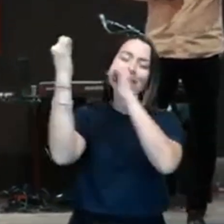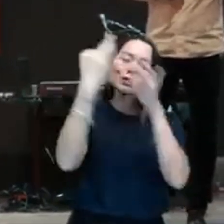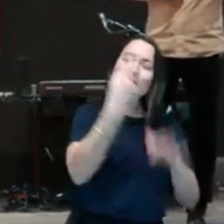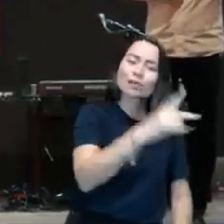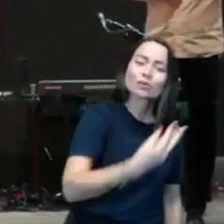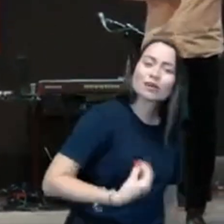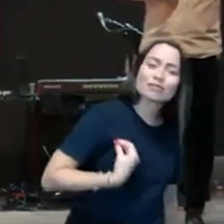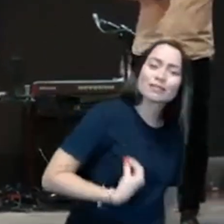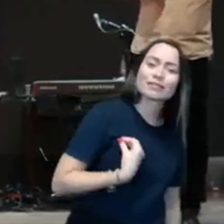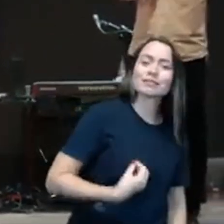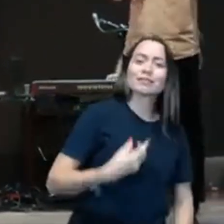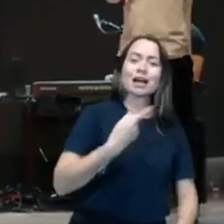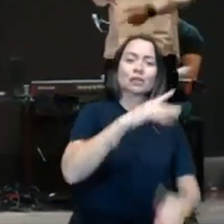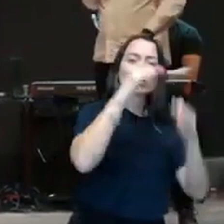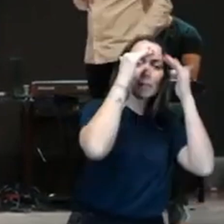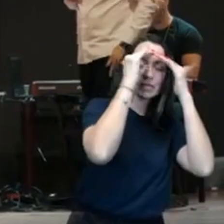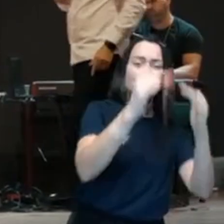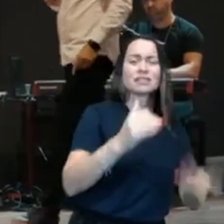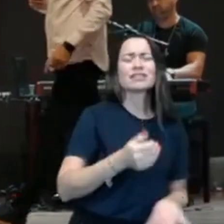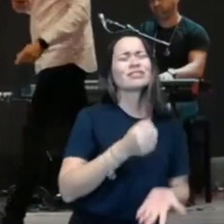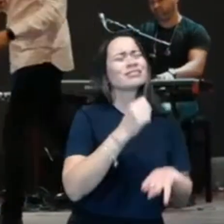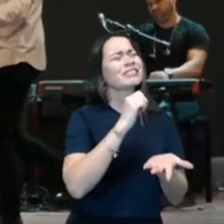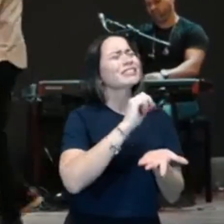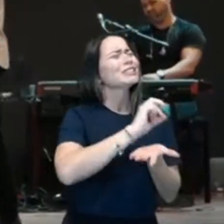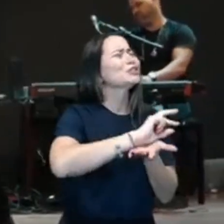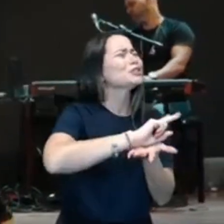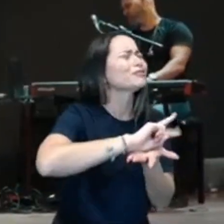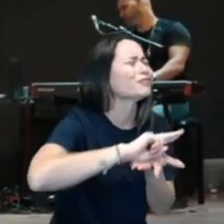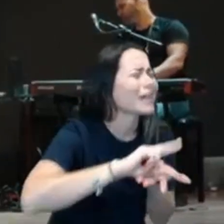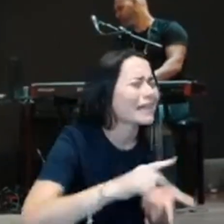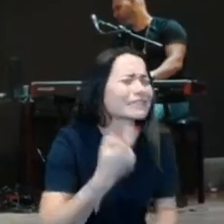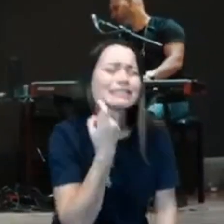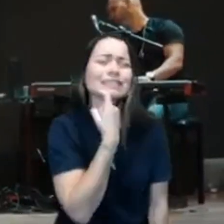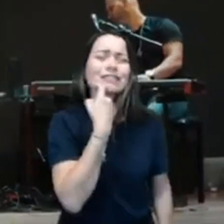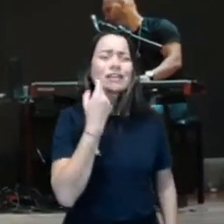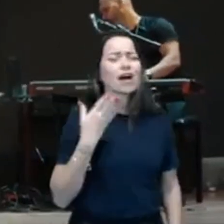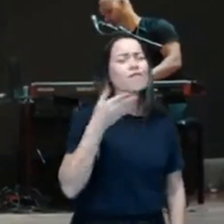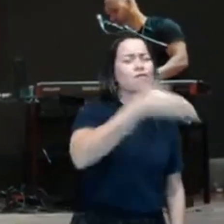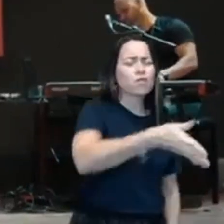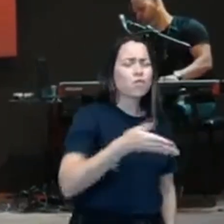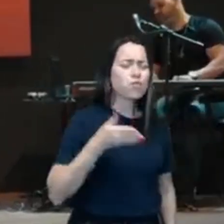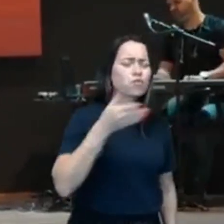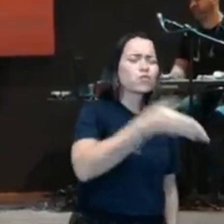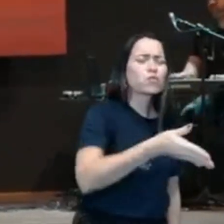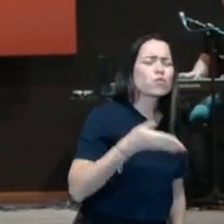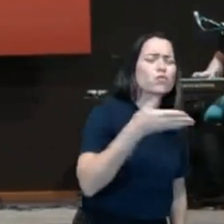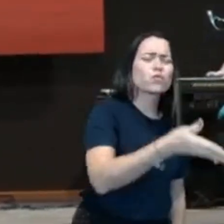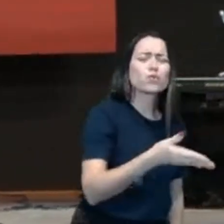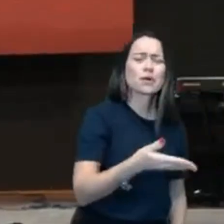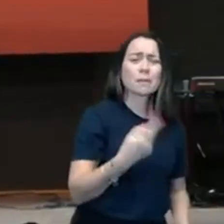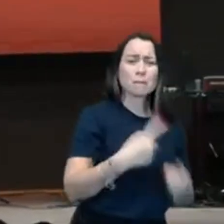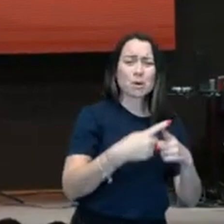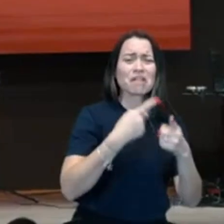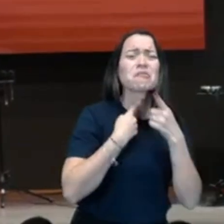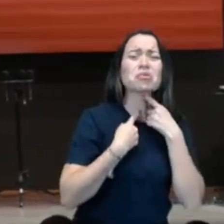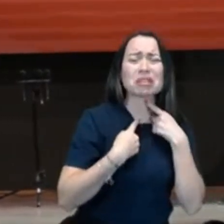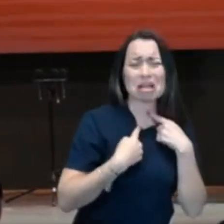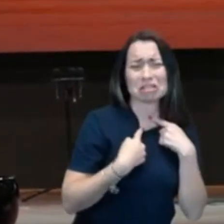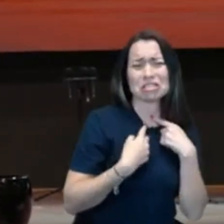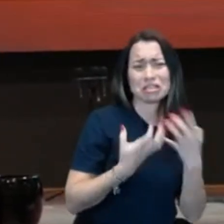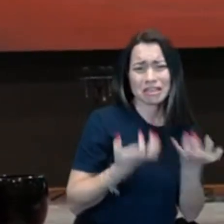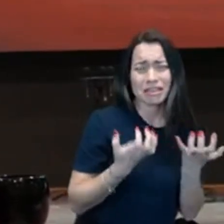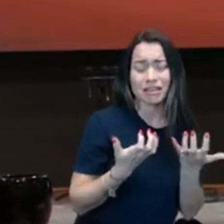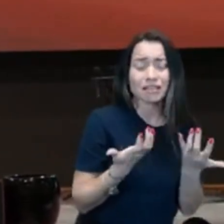Várias sextas-feiras, eu fui lá, só por obediência. Deixa eu dizer uma coisa. A Vive, e eu, a gente tem experiências,